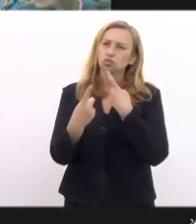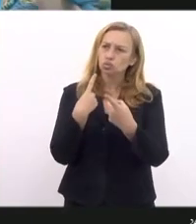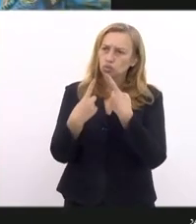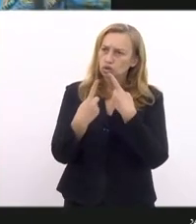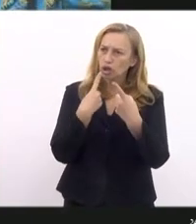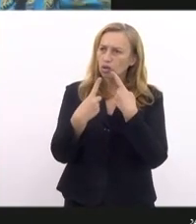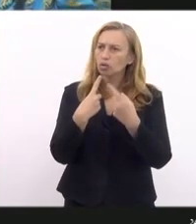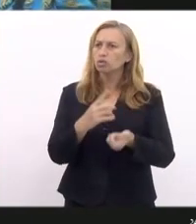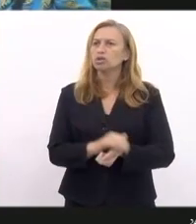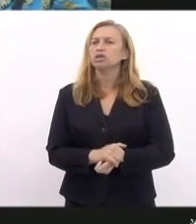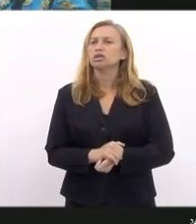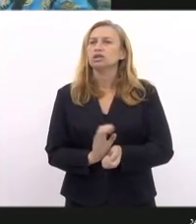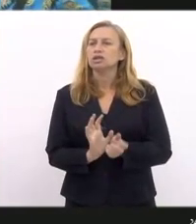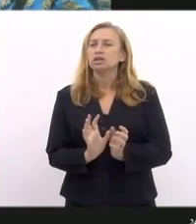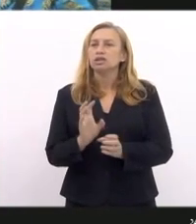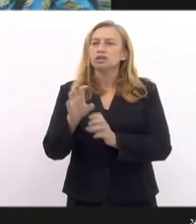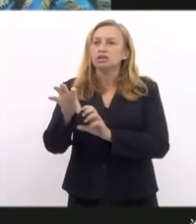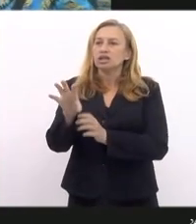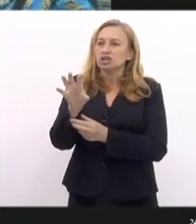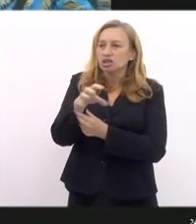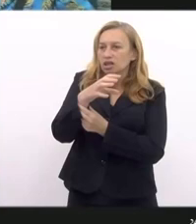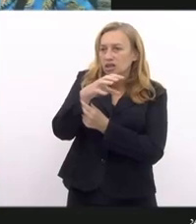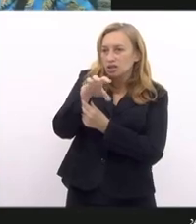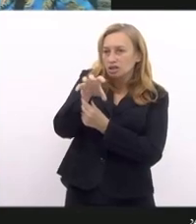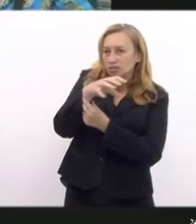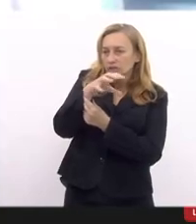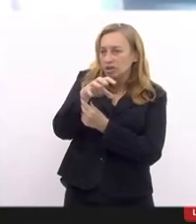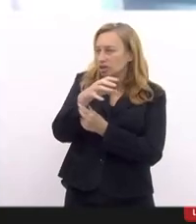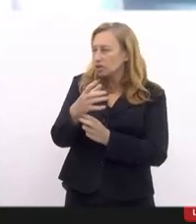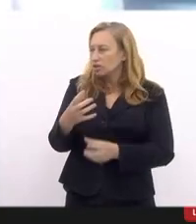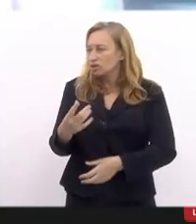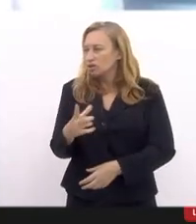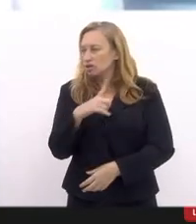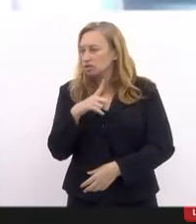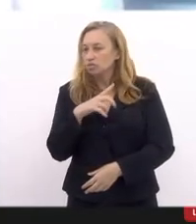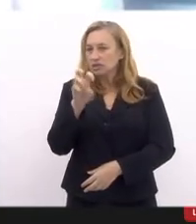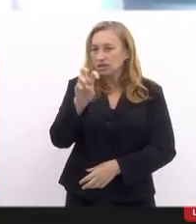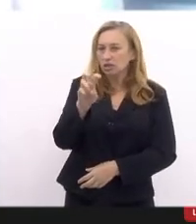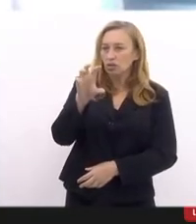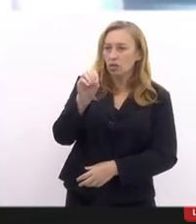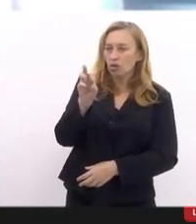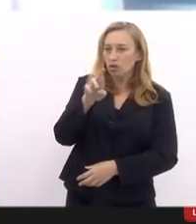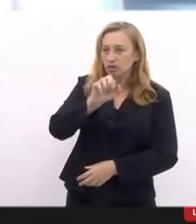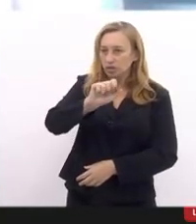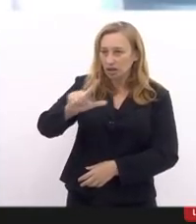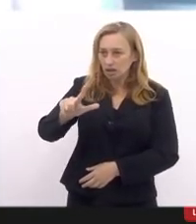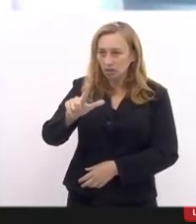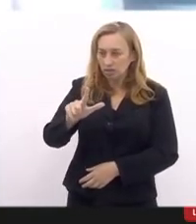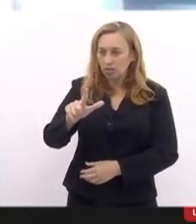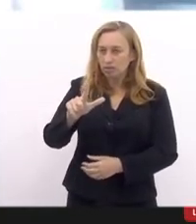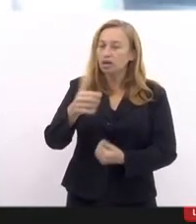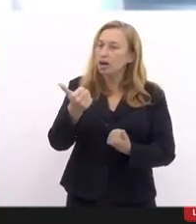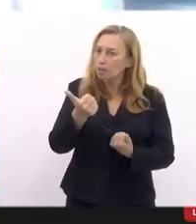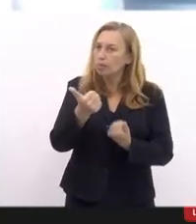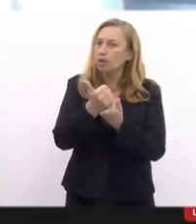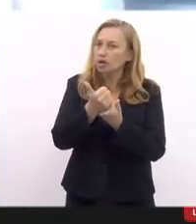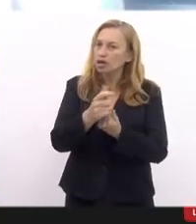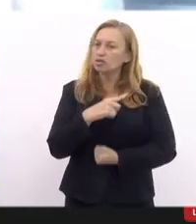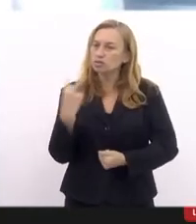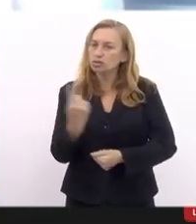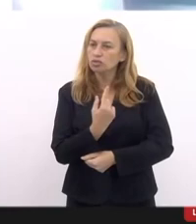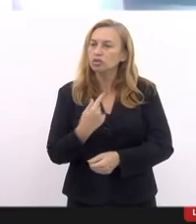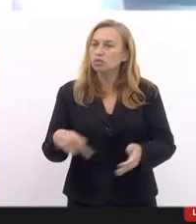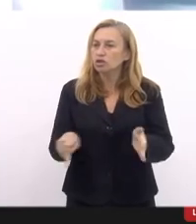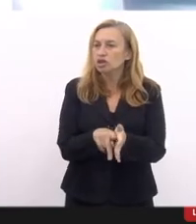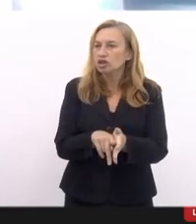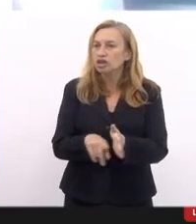das câmeras nos uniformes, nós tínhamos cinco coronéis, ou tenentes coronéis, que apoiaram o nosso projeto de